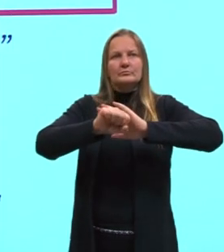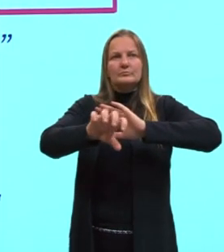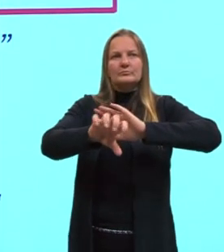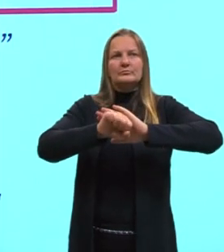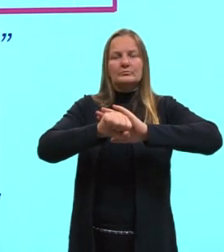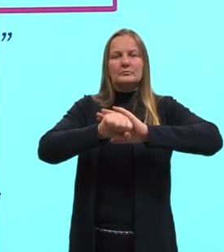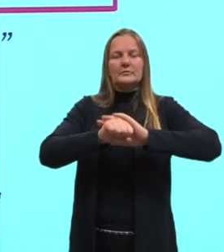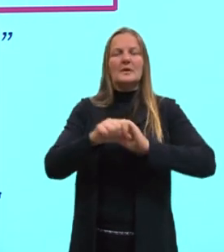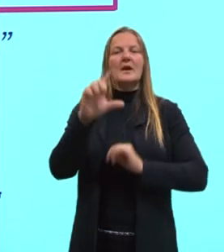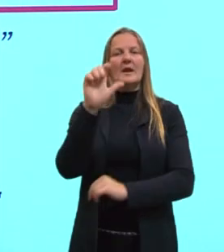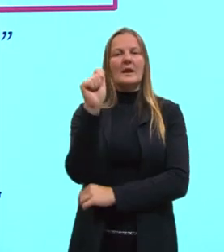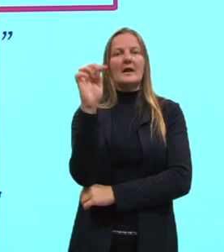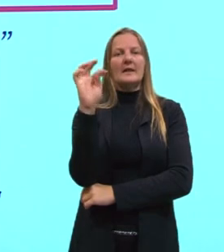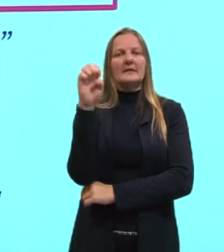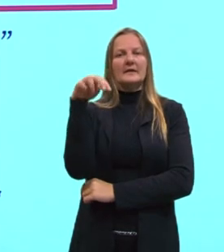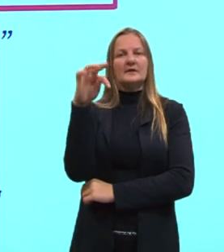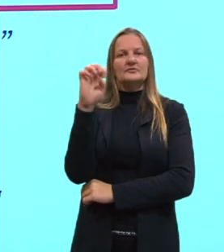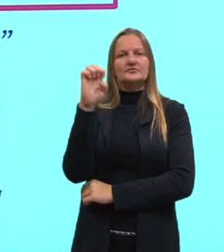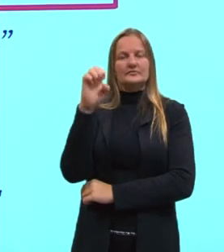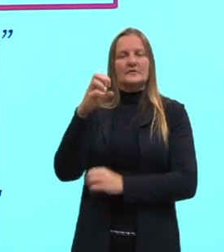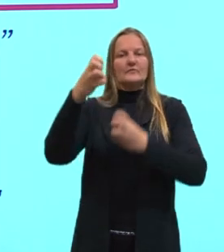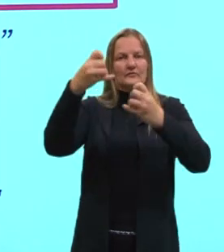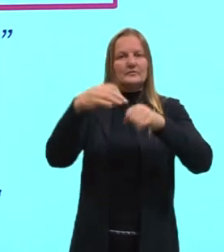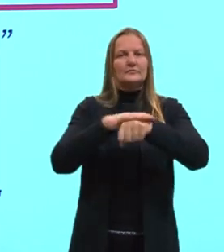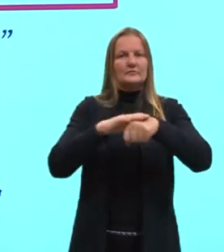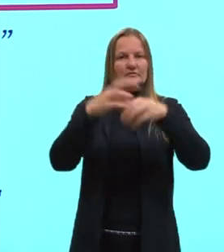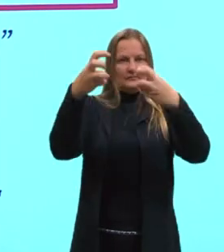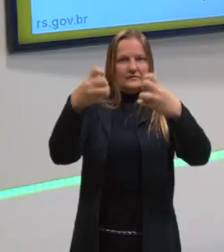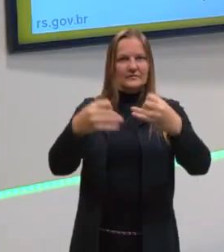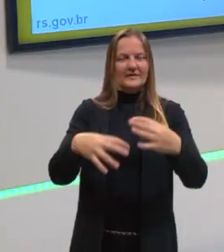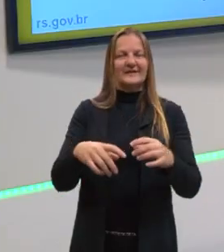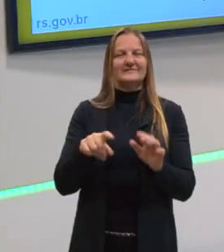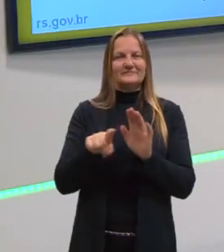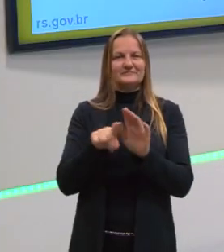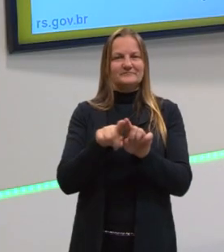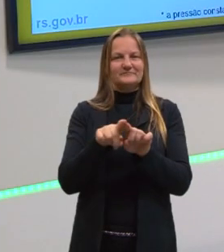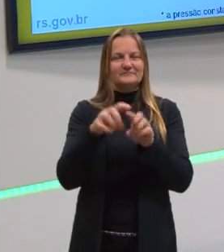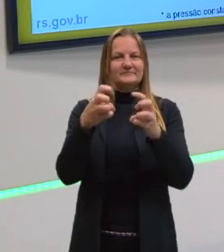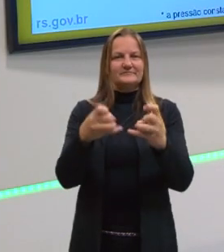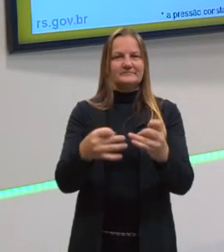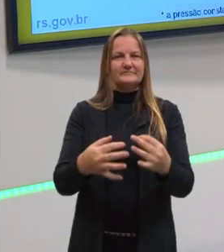calor latente, tá? E a gente já vai conversar também sobre o calor latente.